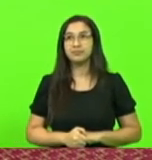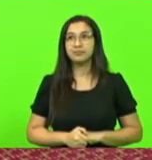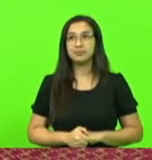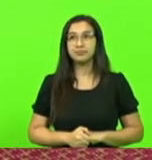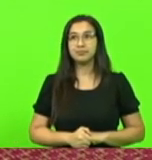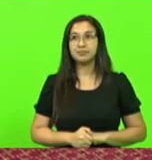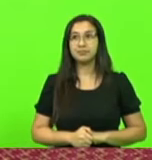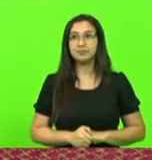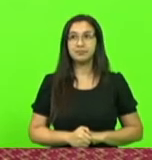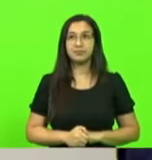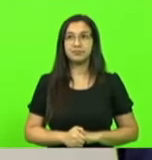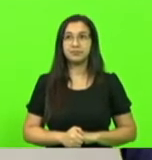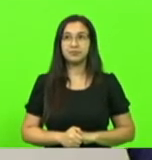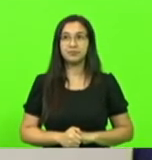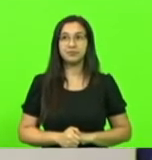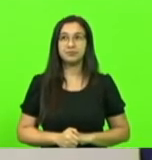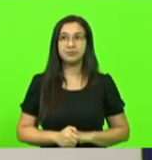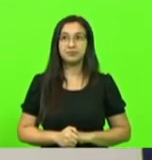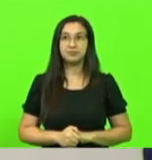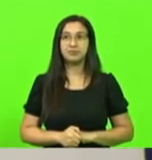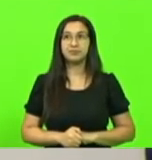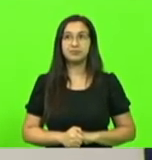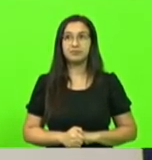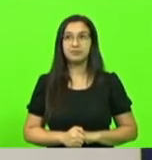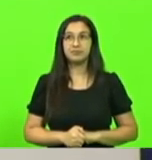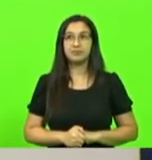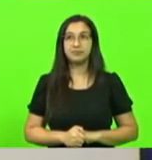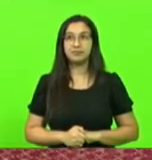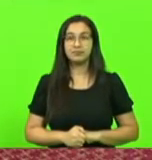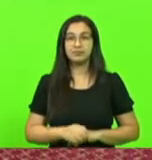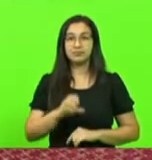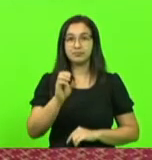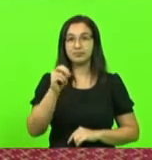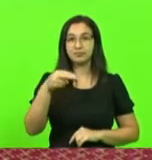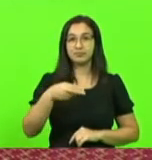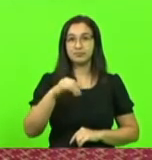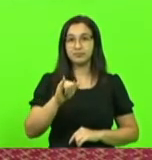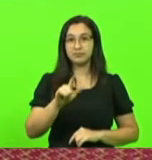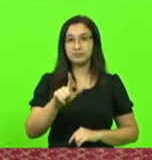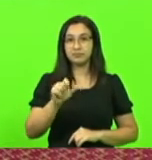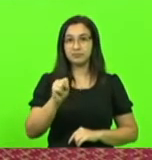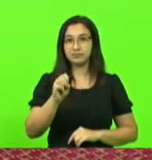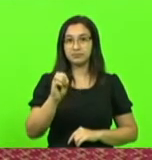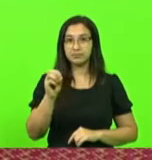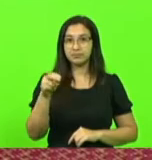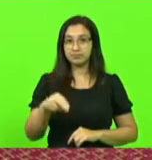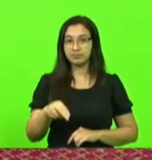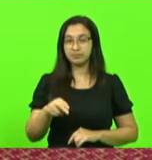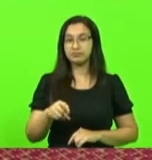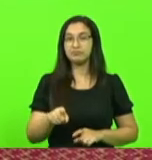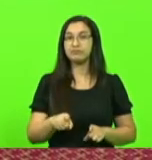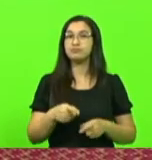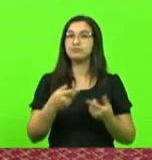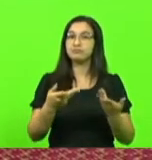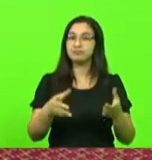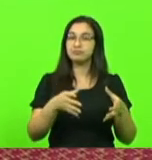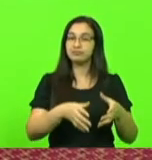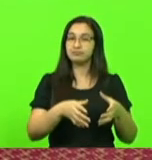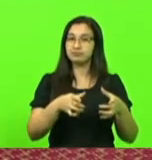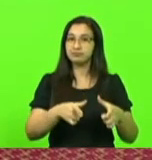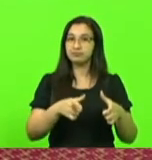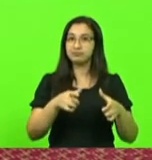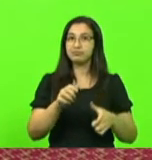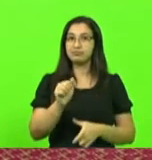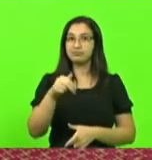Mais um minuto, deputado. Onilson Ribeiro, Oliveira Conrado, de Anitta Garibaldi, como eu disse.